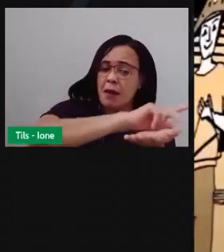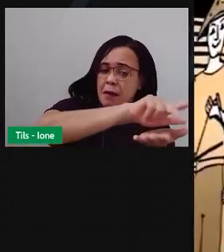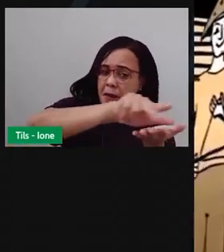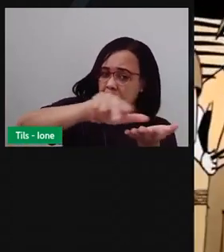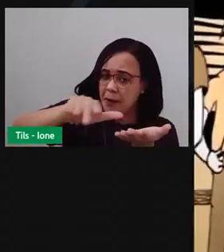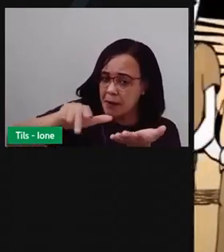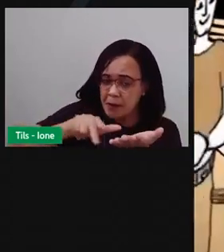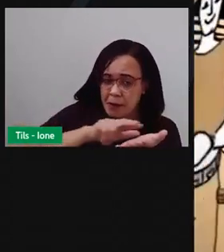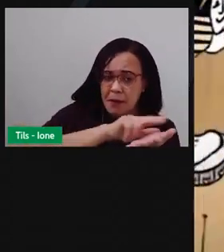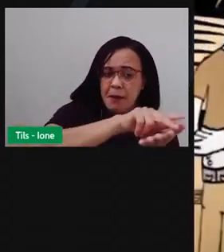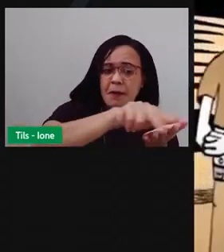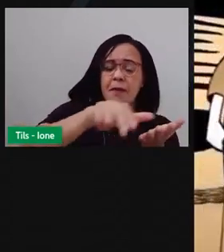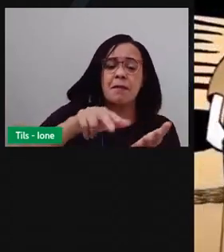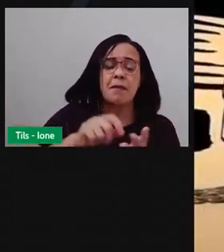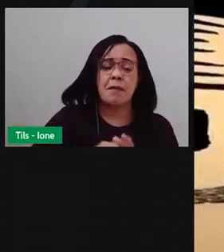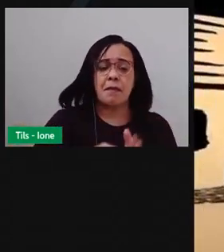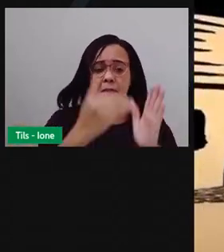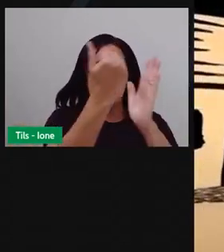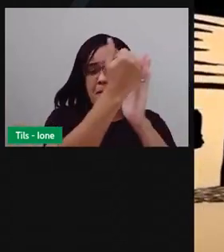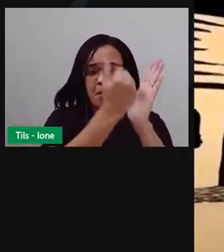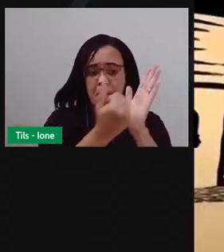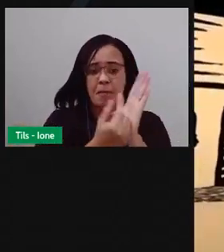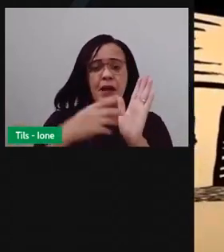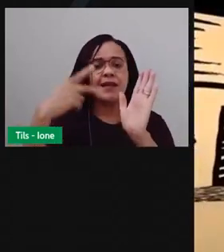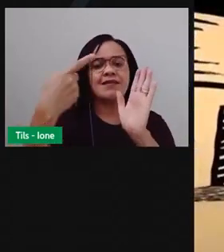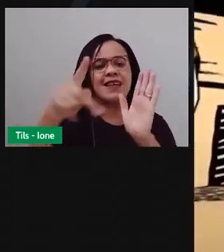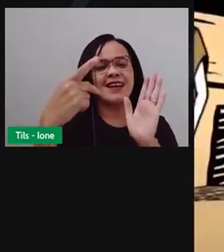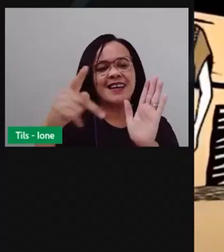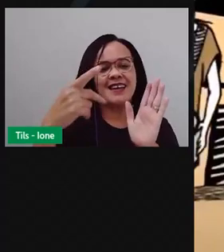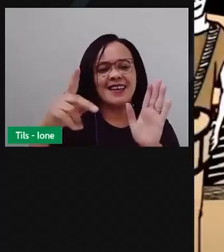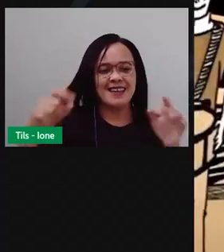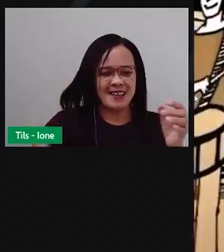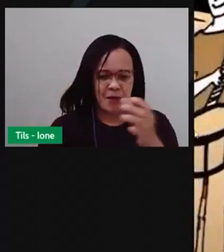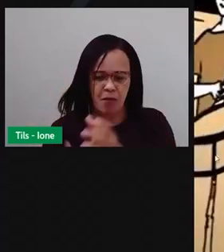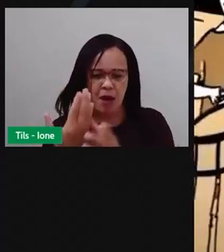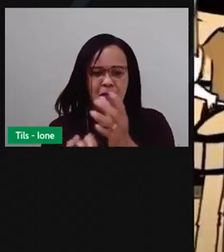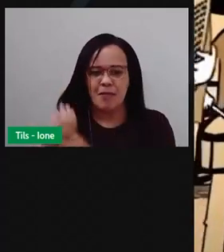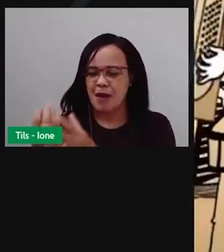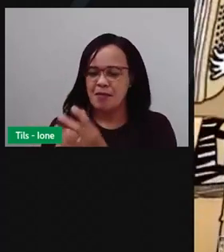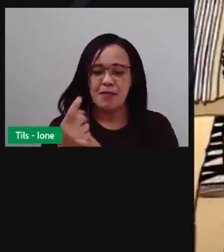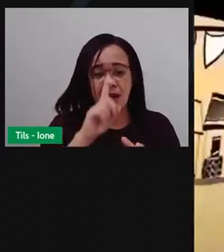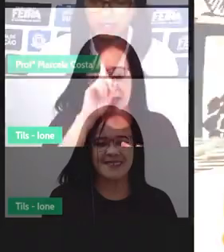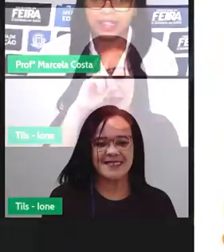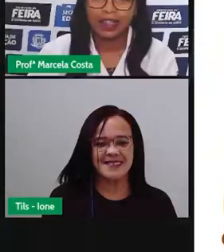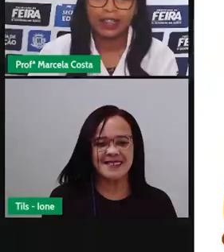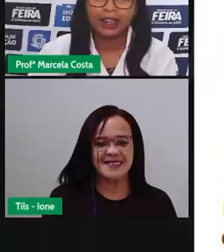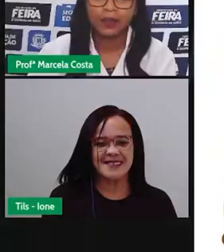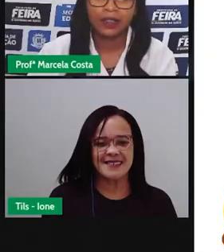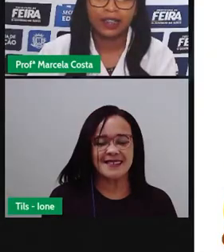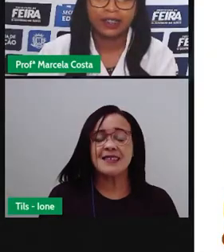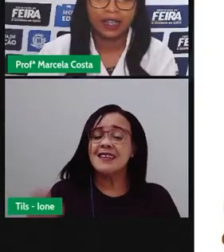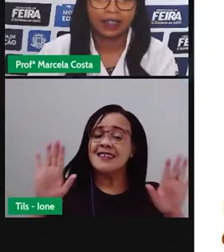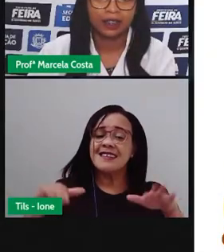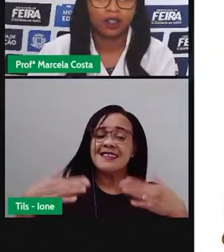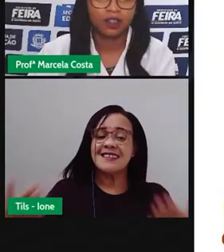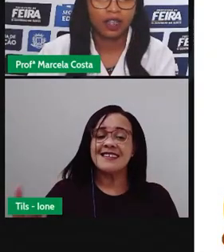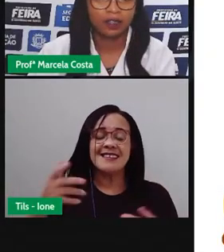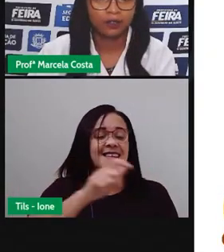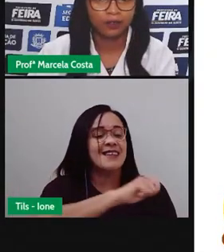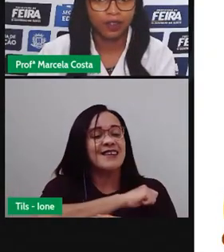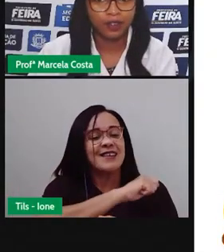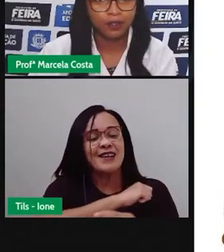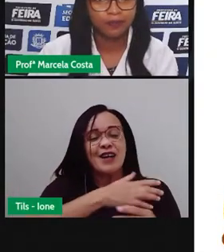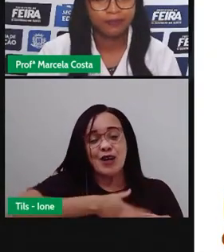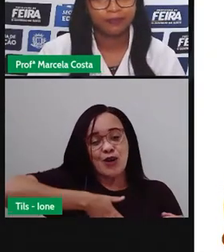Viajante. São repertórios certos nesta temporada e clássicos na música brasileira. Então, criançada,